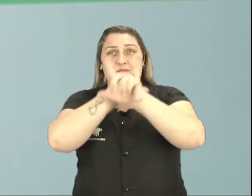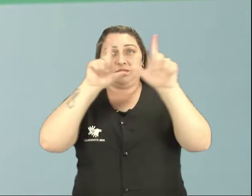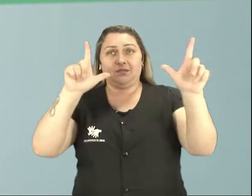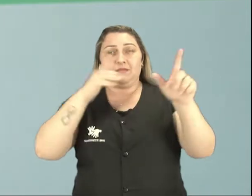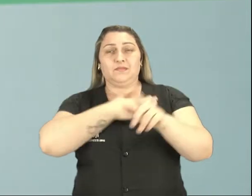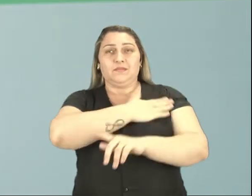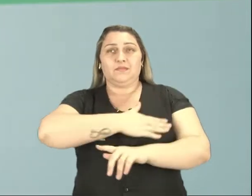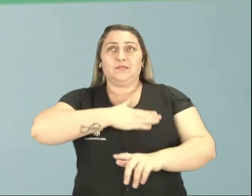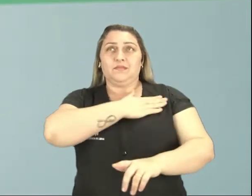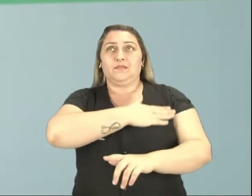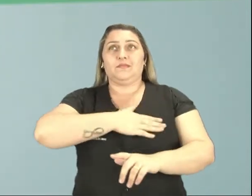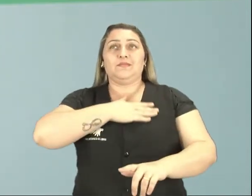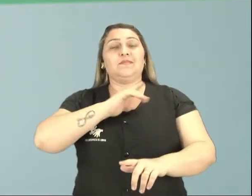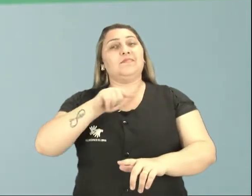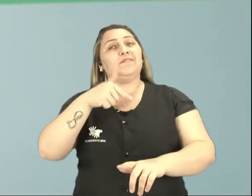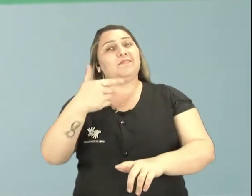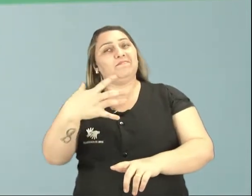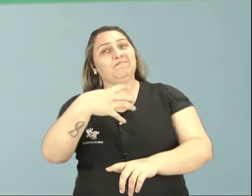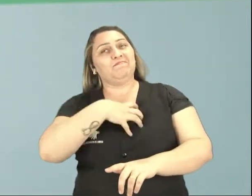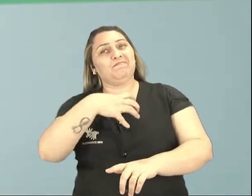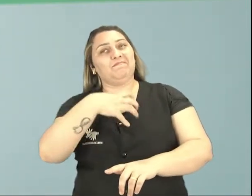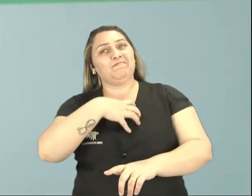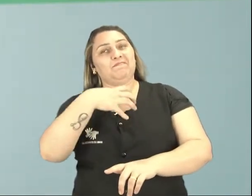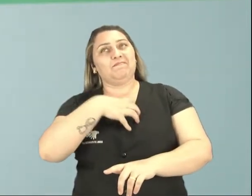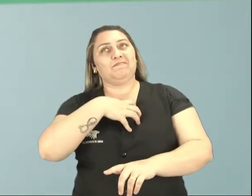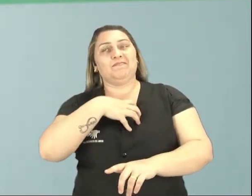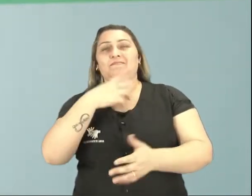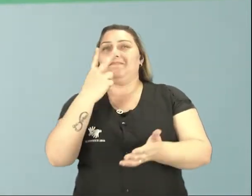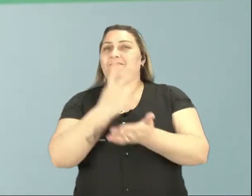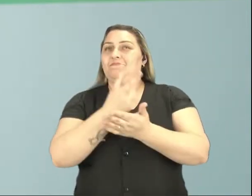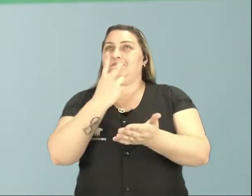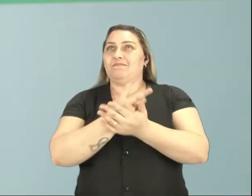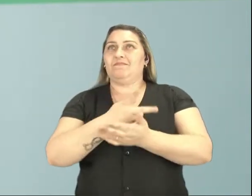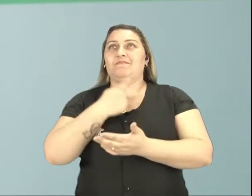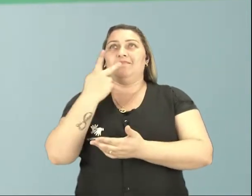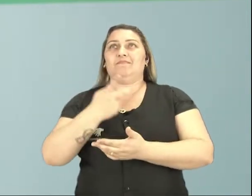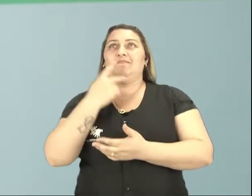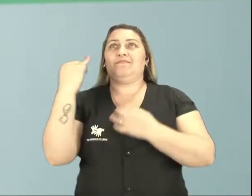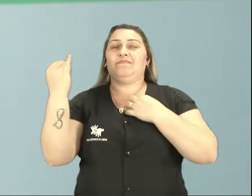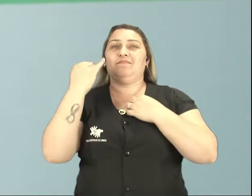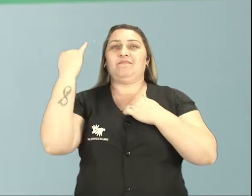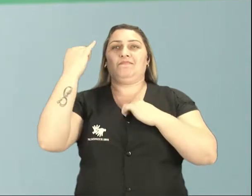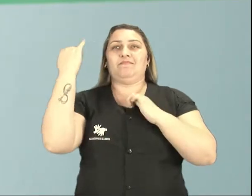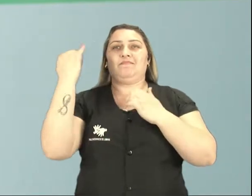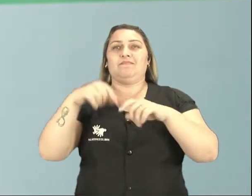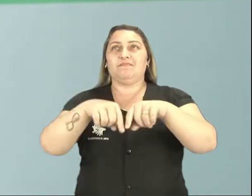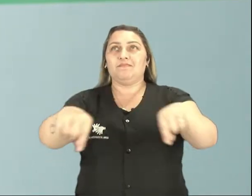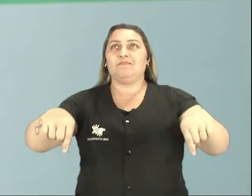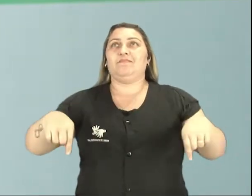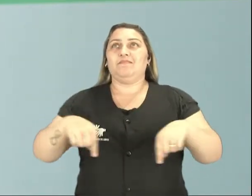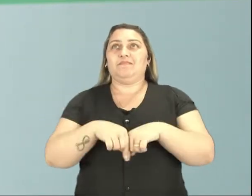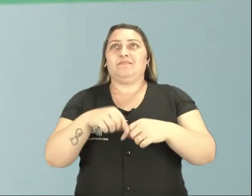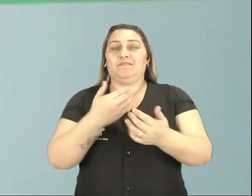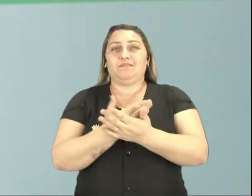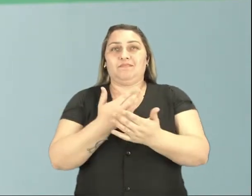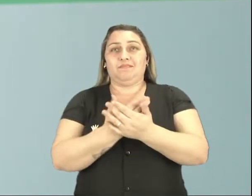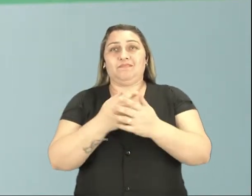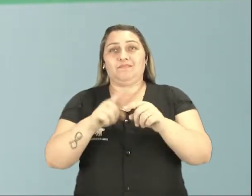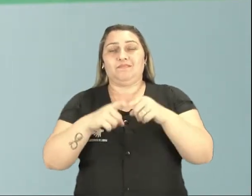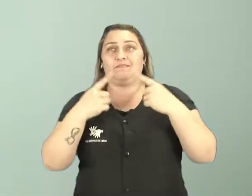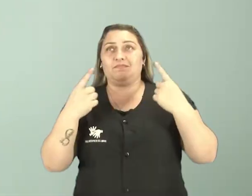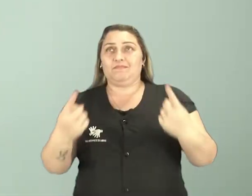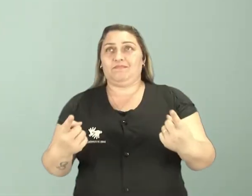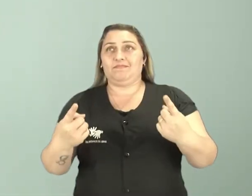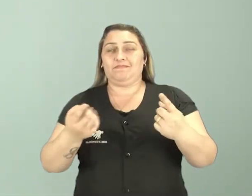gostaria de estar dando essa aula de uma outra forma, afinal de contas eu sempre falo aqui sobre a importância da sala de aula, não é mesmo? Mas